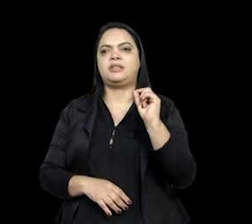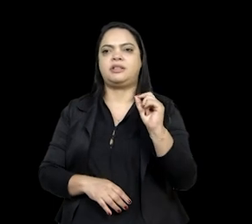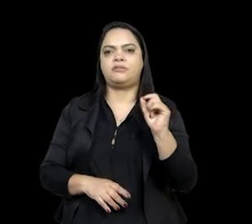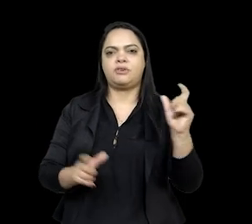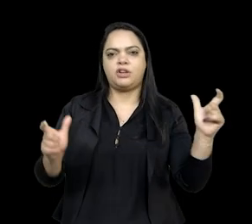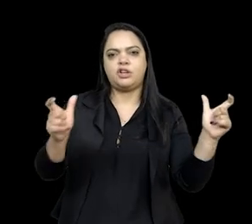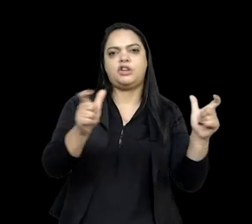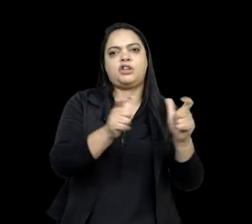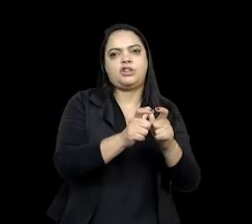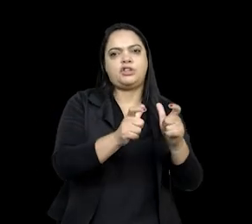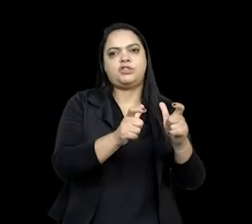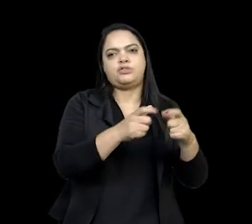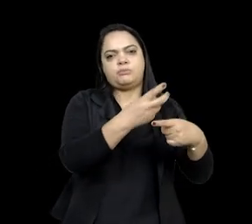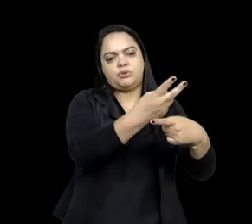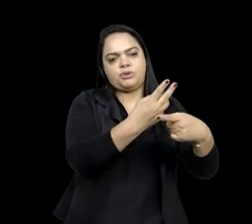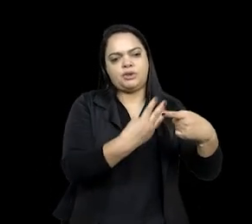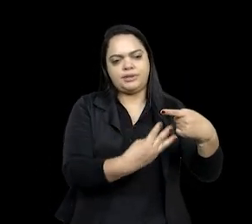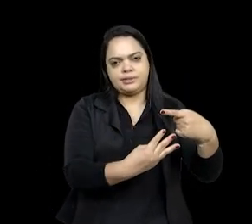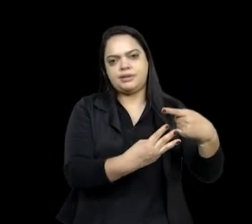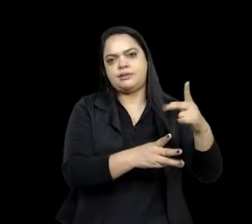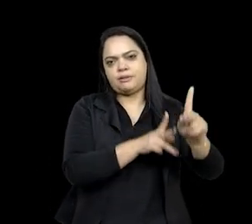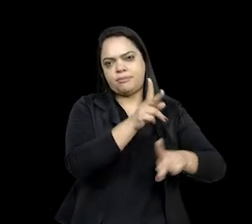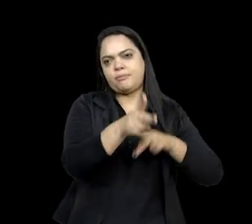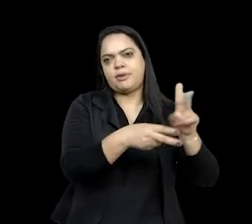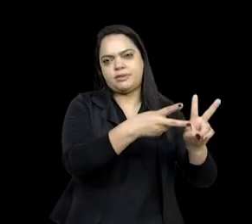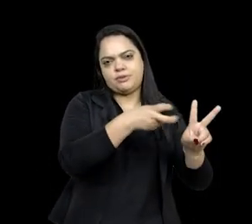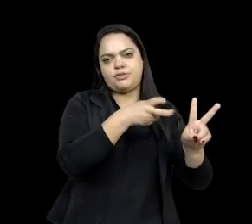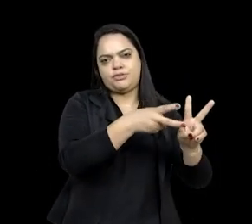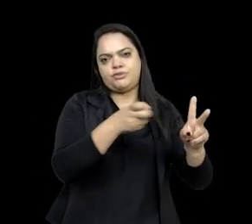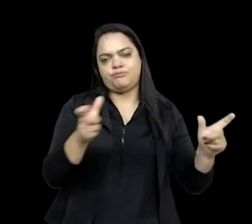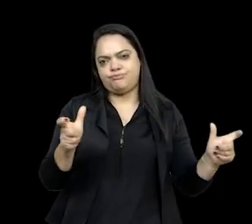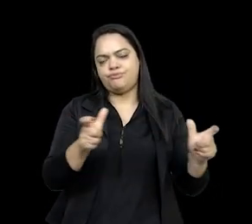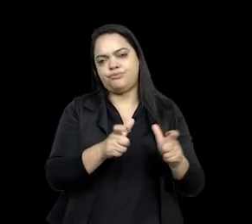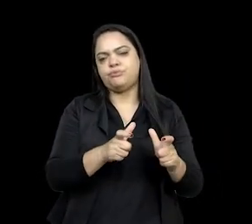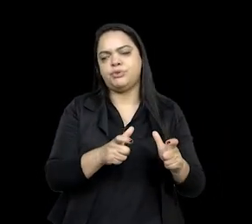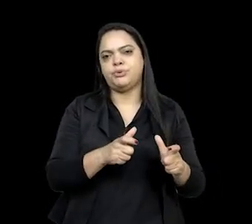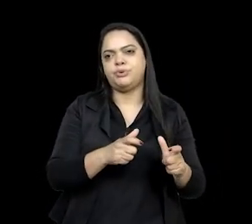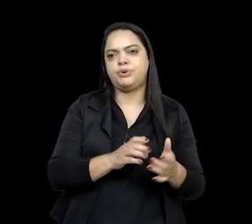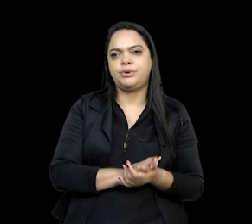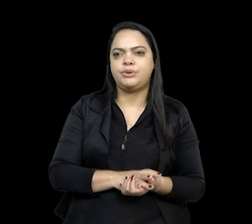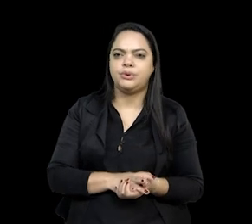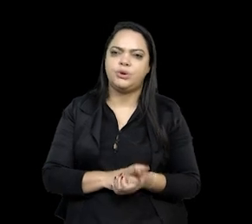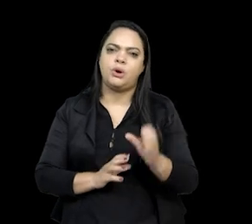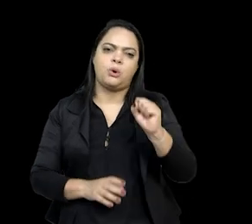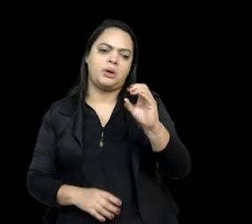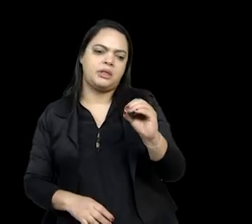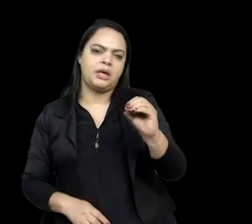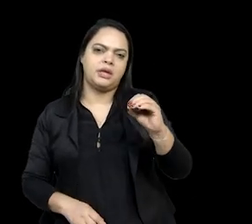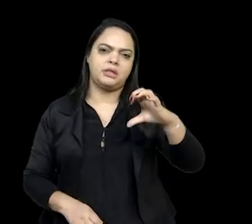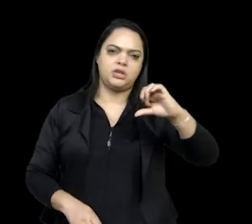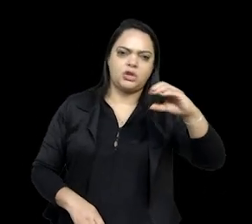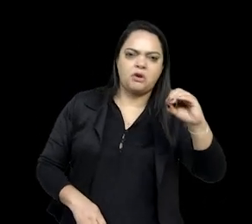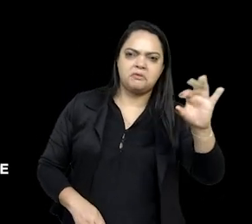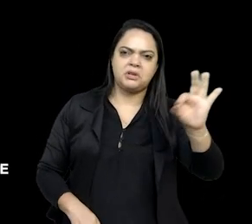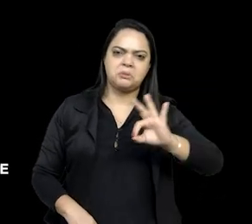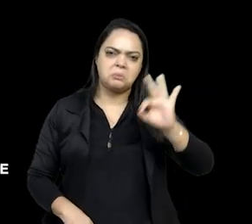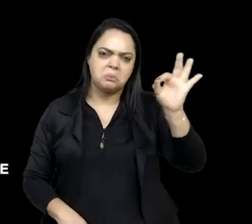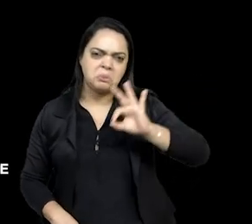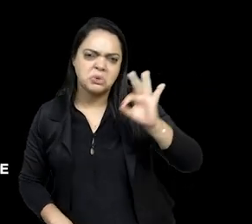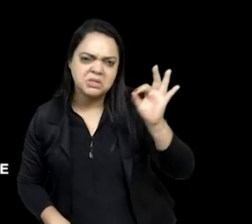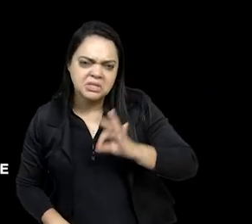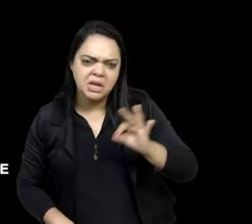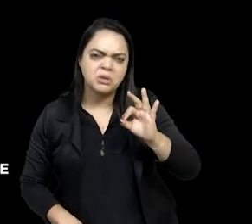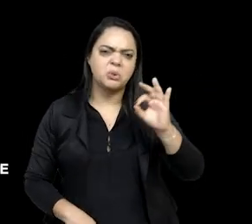população com os contatos, né, das variadas populações indígenas, e uma taxa de 80, 90% de mortalidade nos períodos